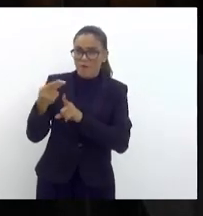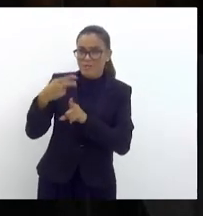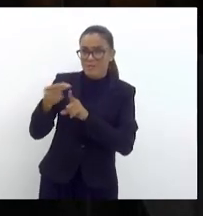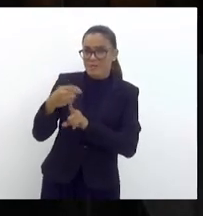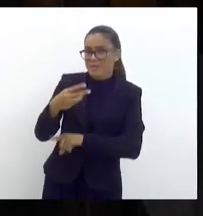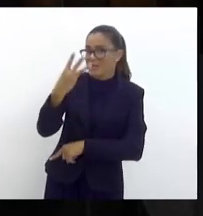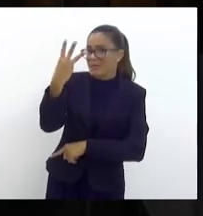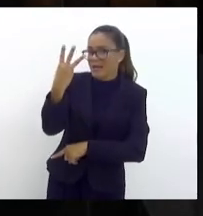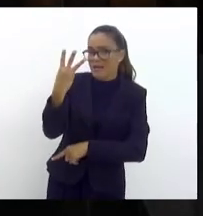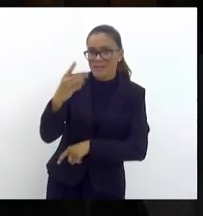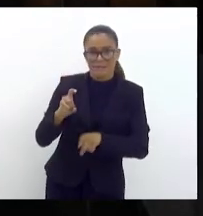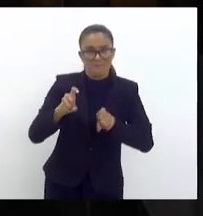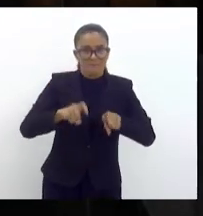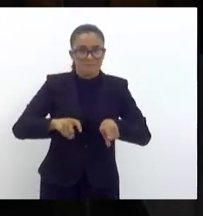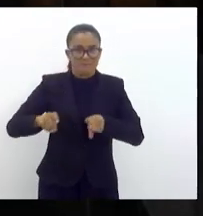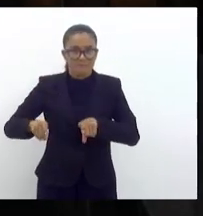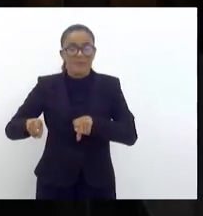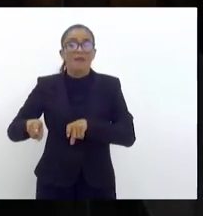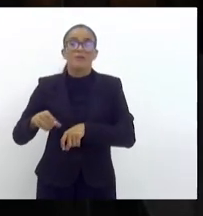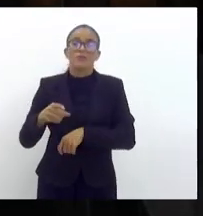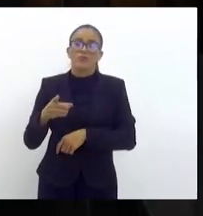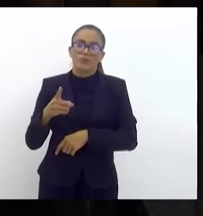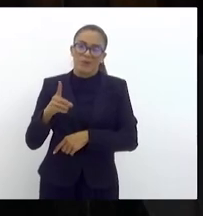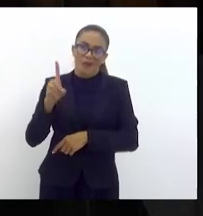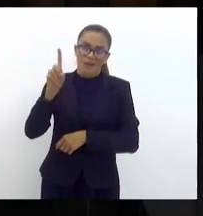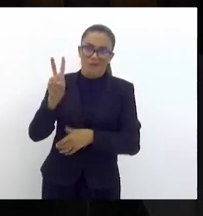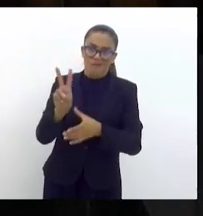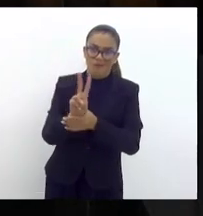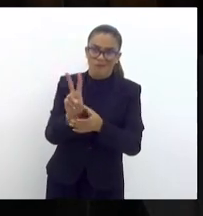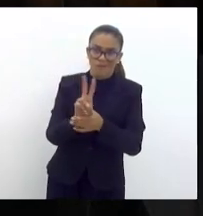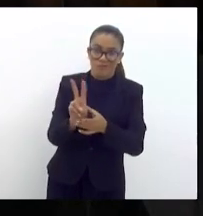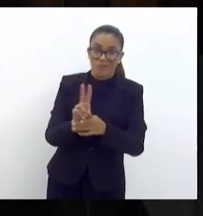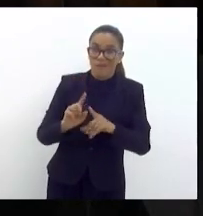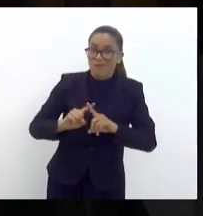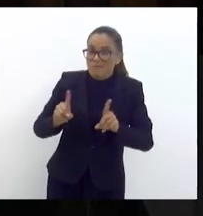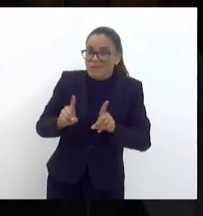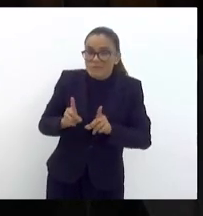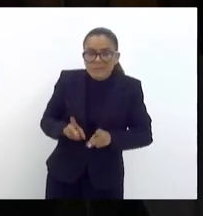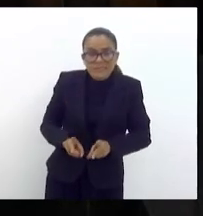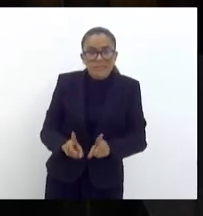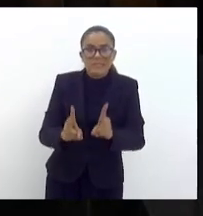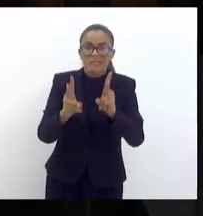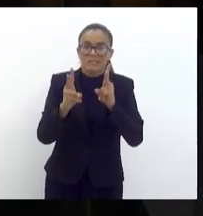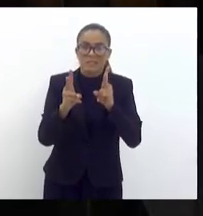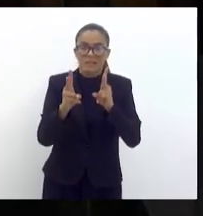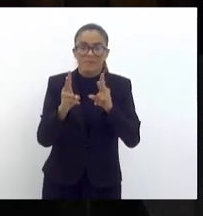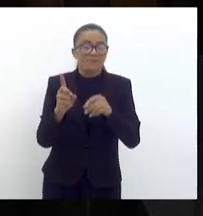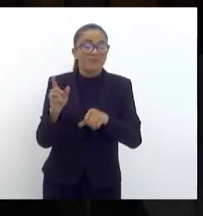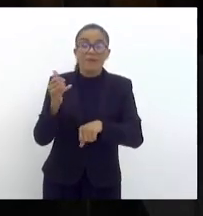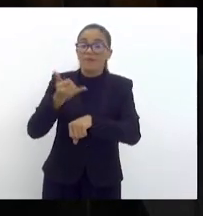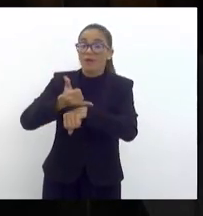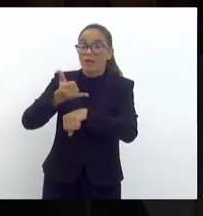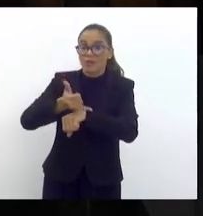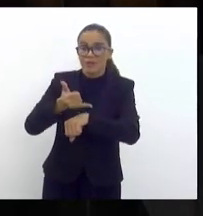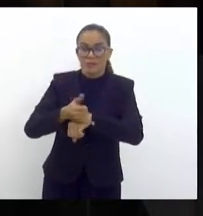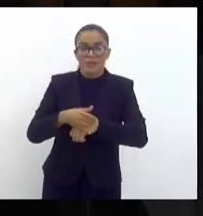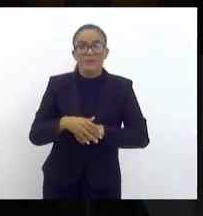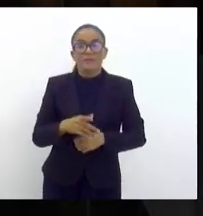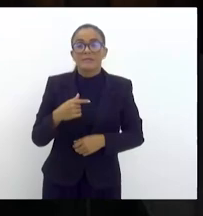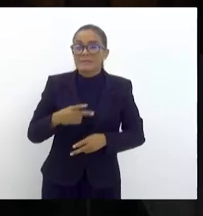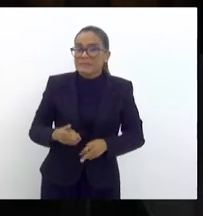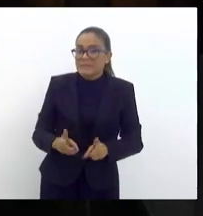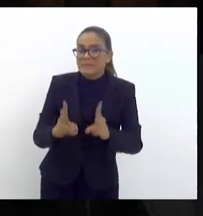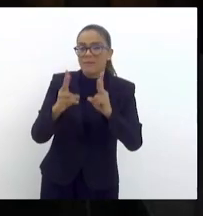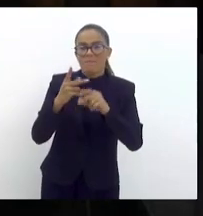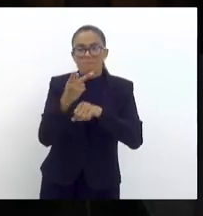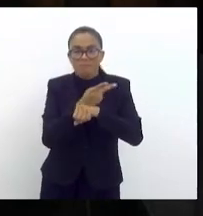Volta Redonda, sempre de forma muito positiva e, através do diálogo, buscando